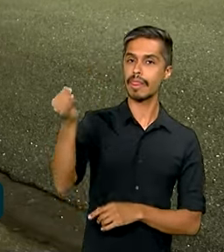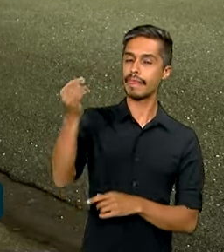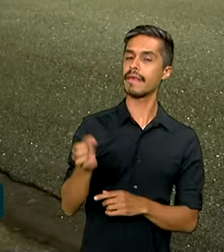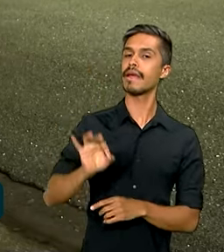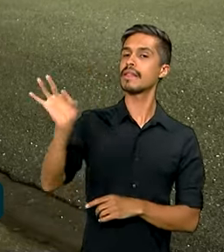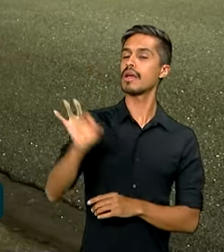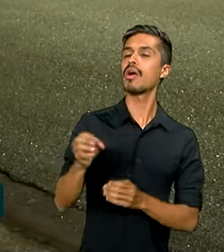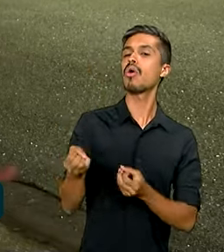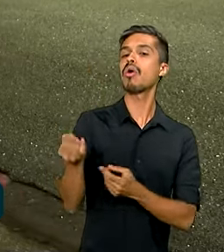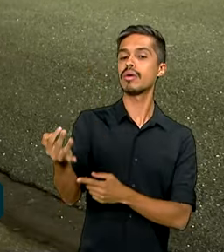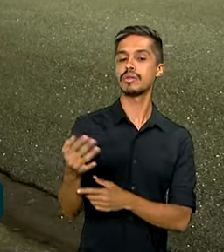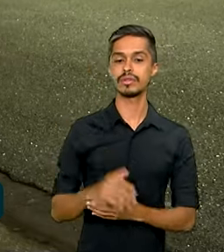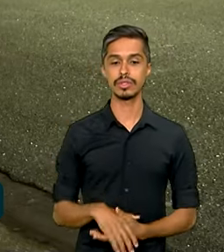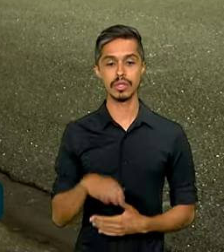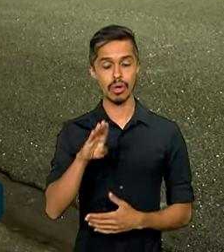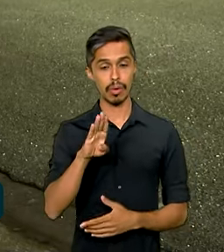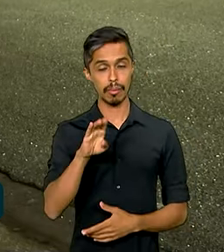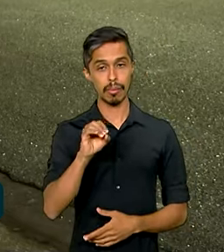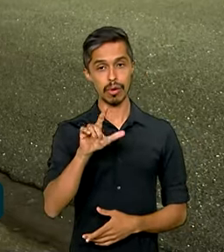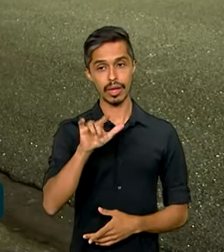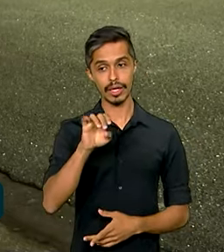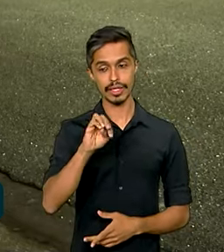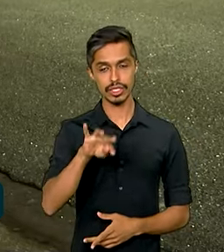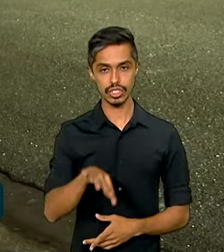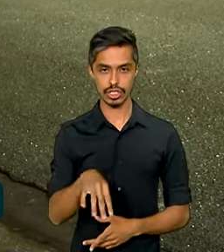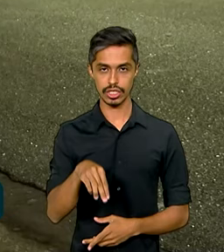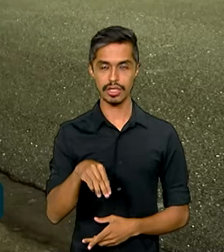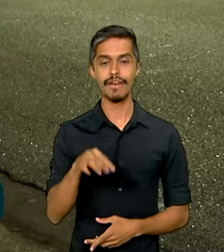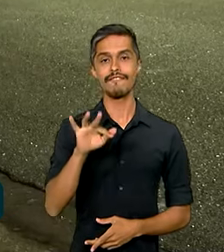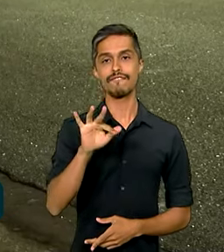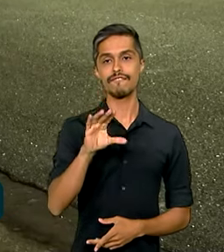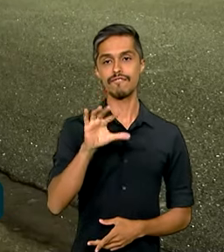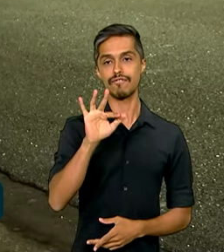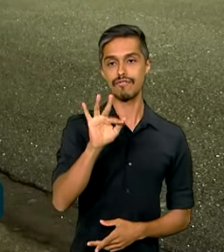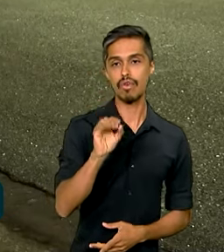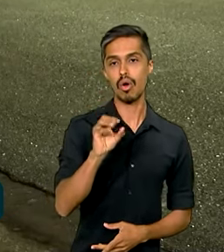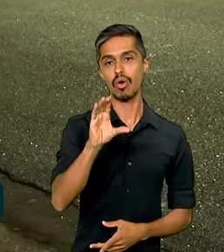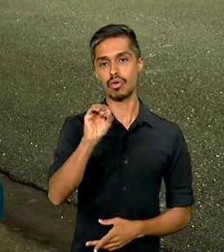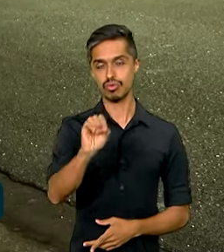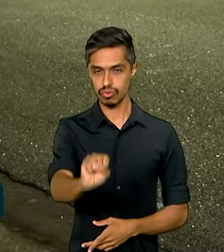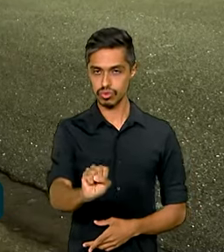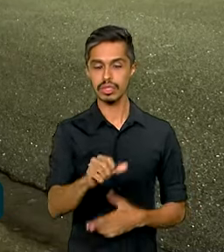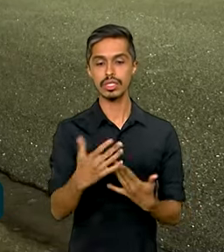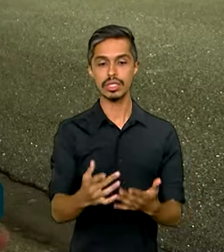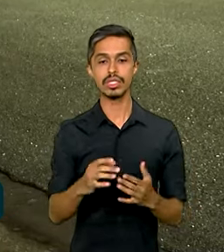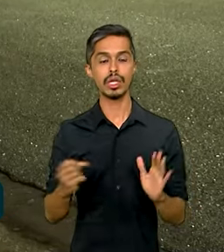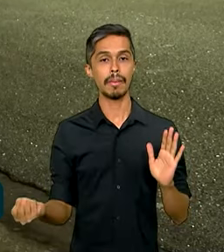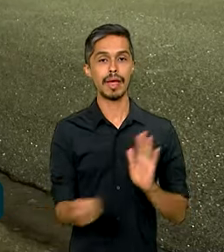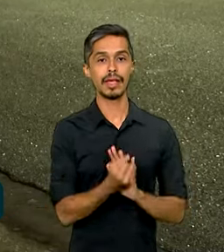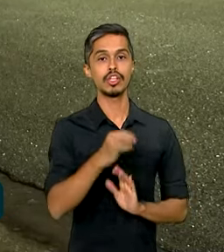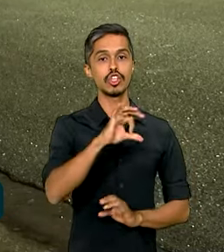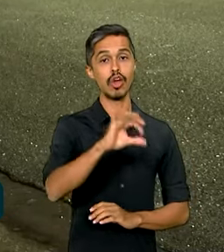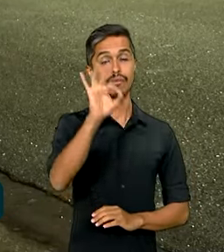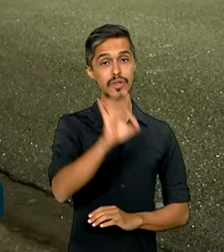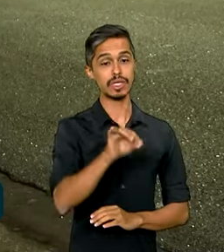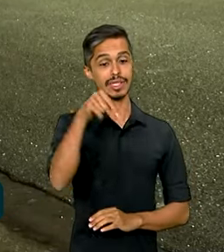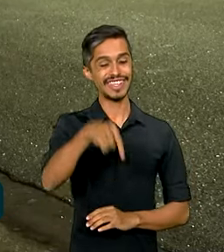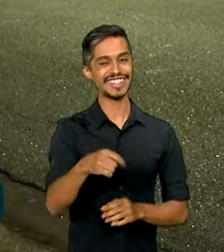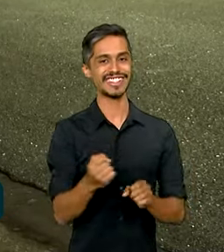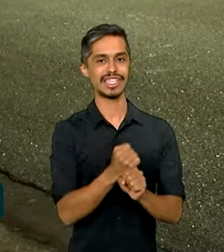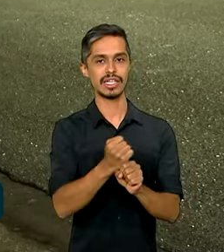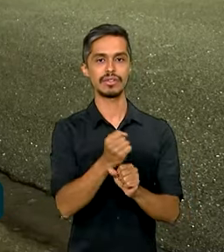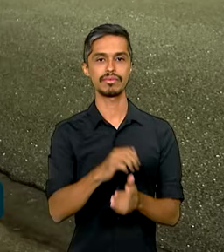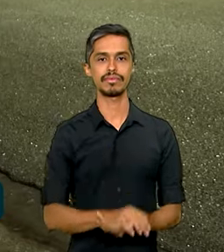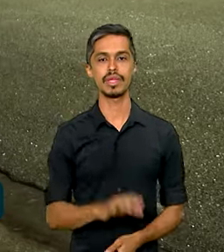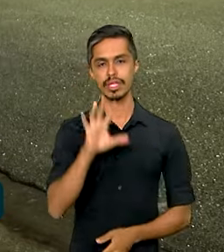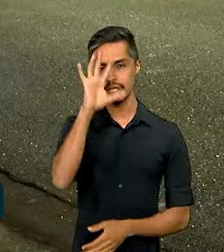Focus mantiveram a previsão de 9% para a taxa Selic este ano. Quem decidiu isso